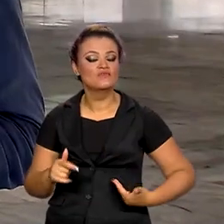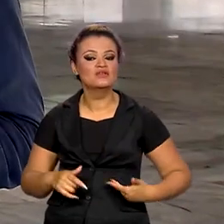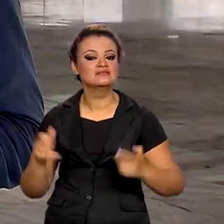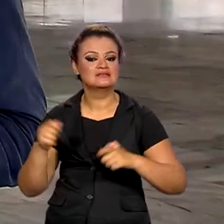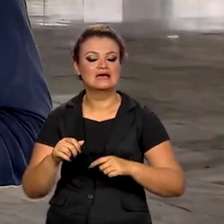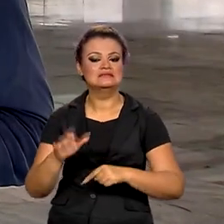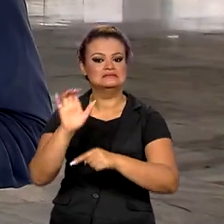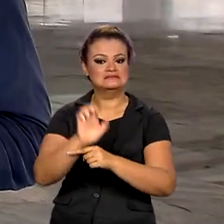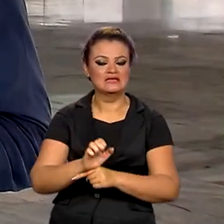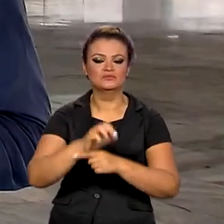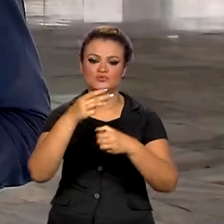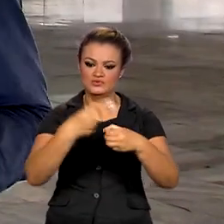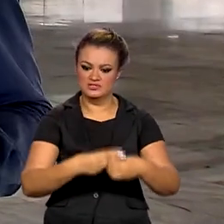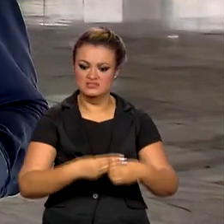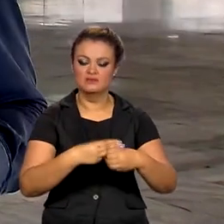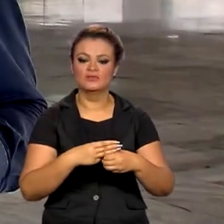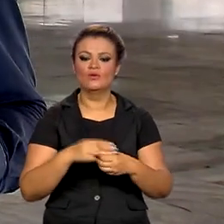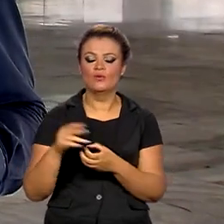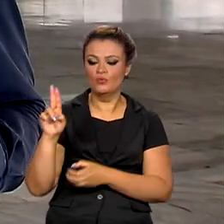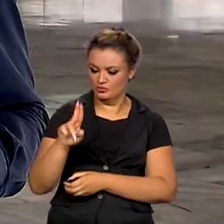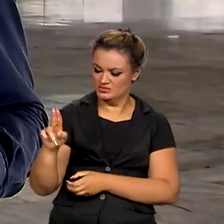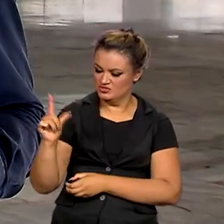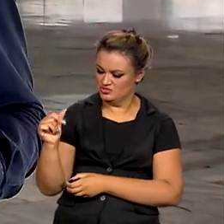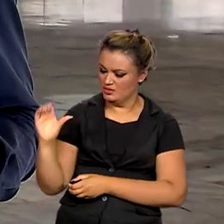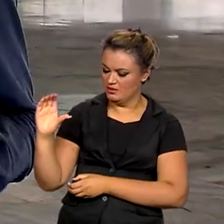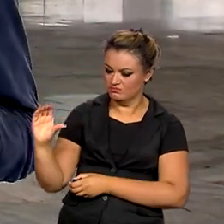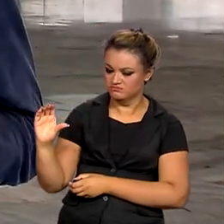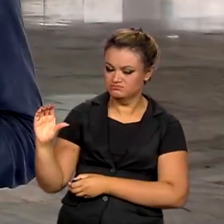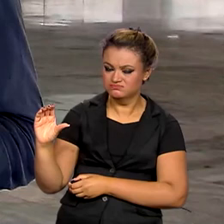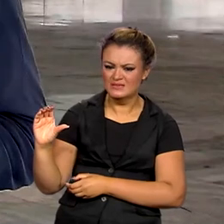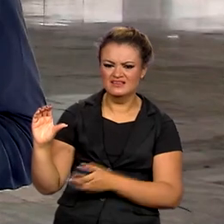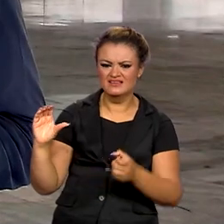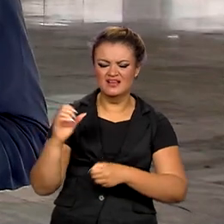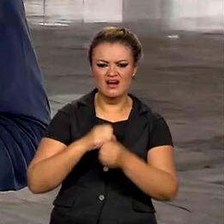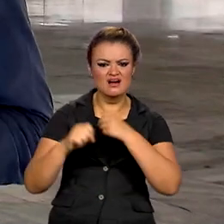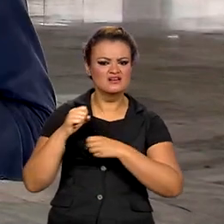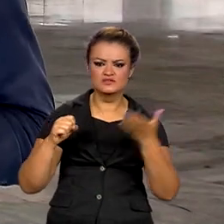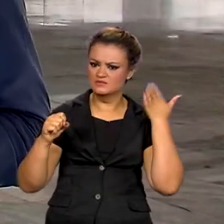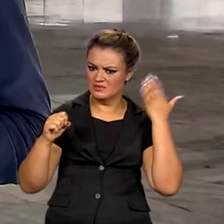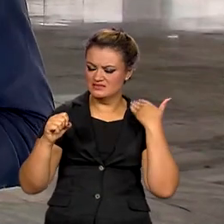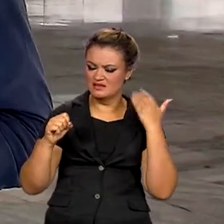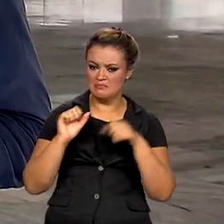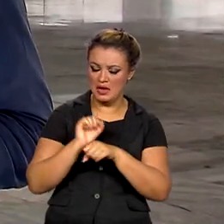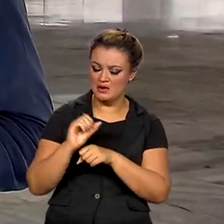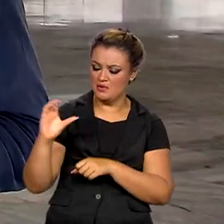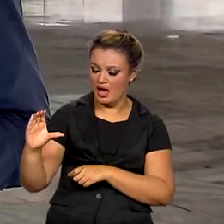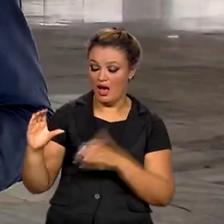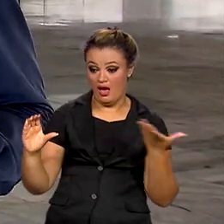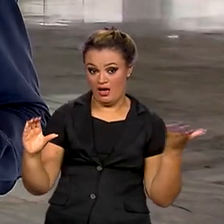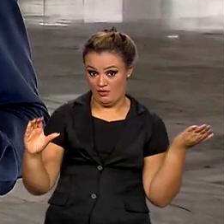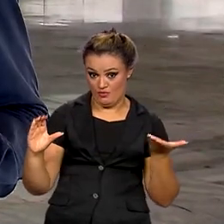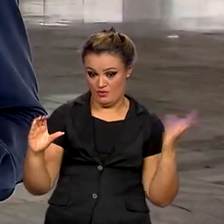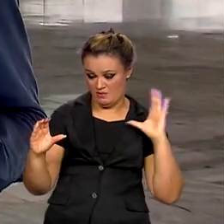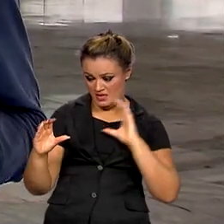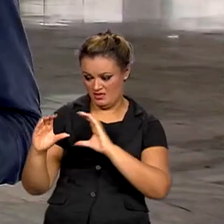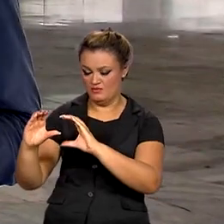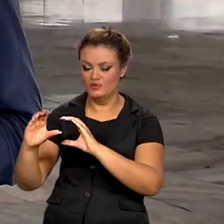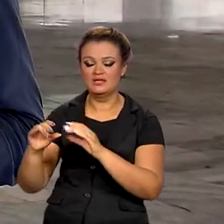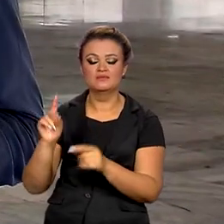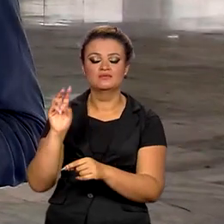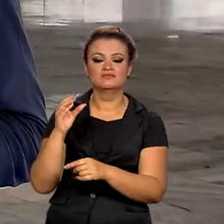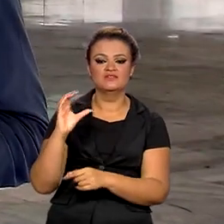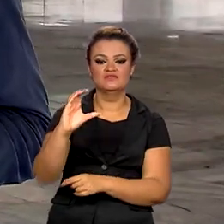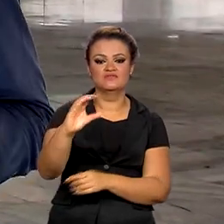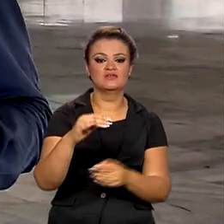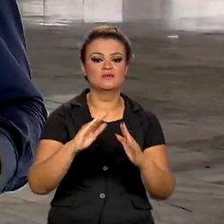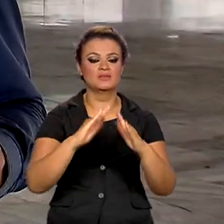estados e municípios utilizem recursos parados de anos anteriores para investimentos em proteção do ambiente